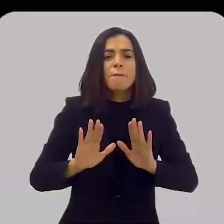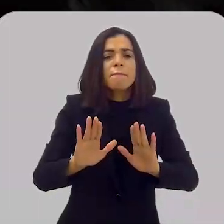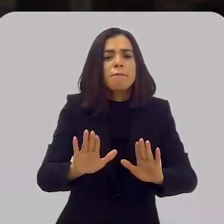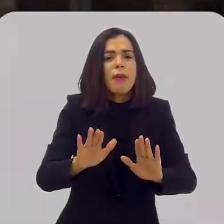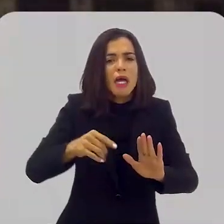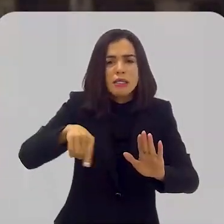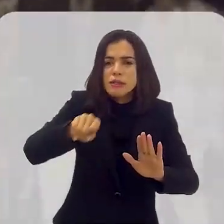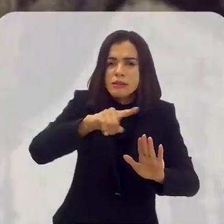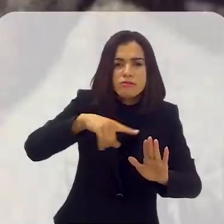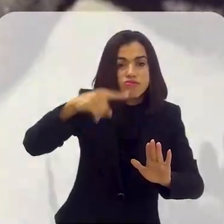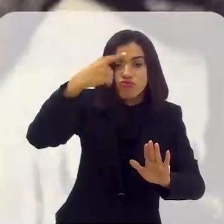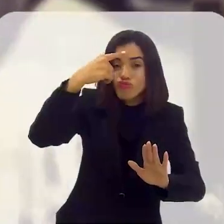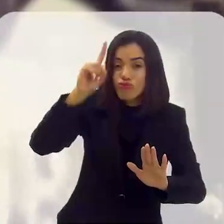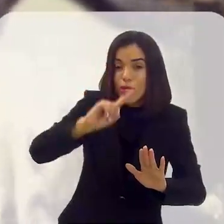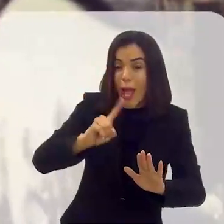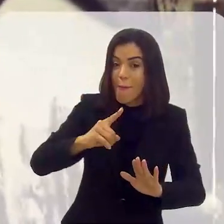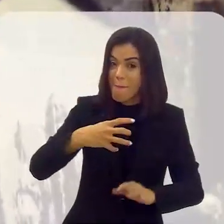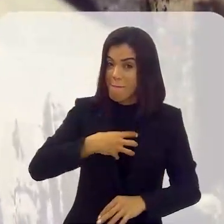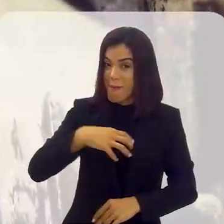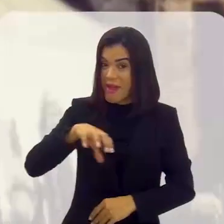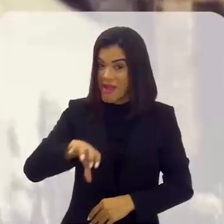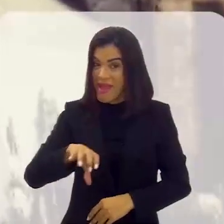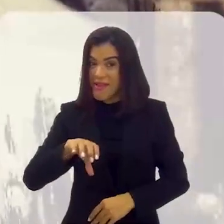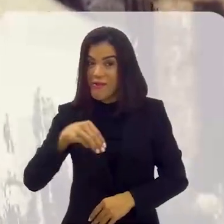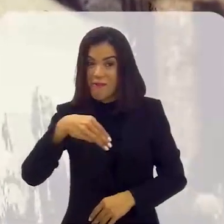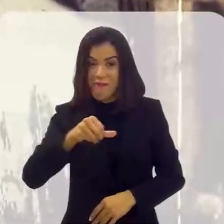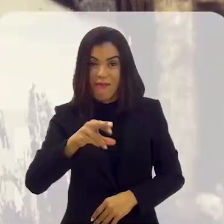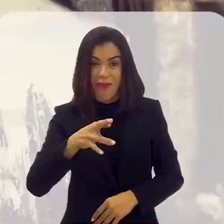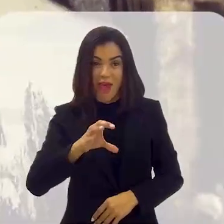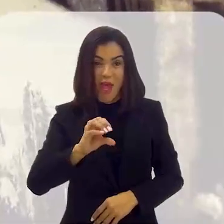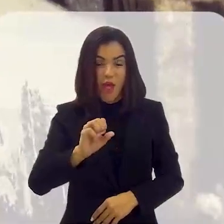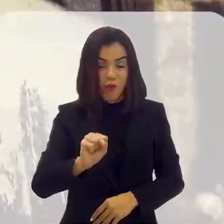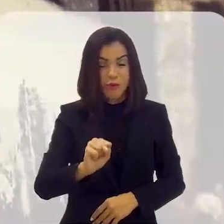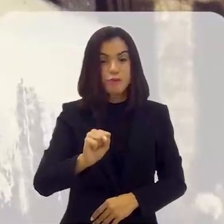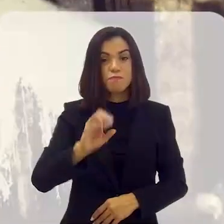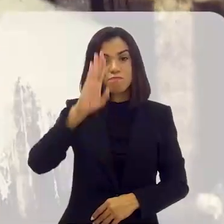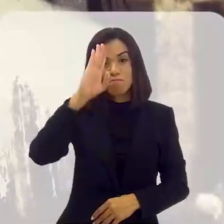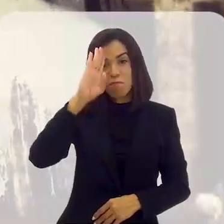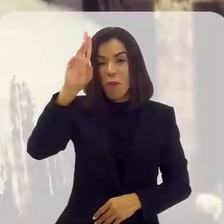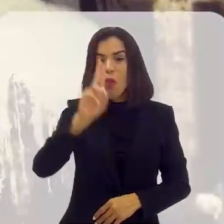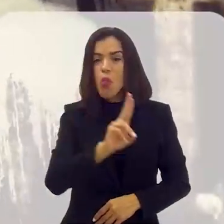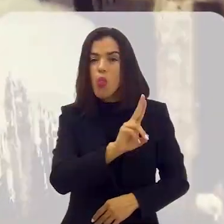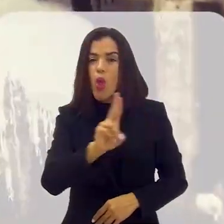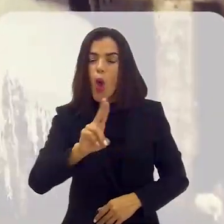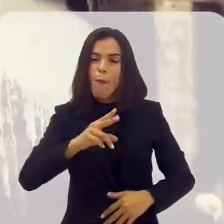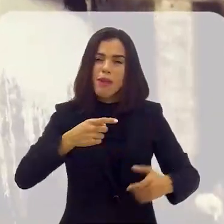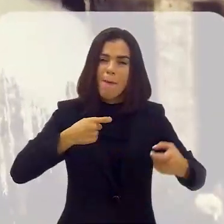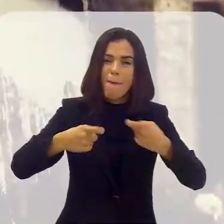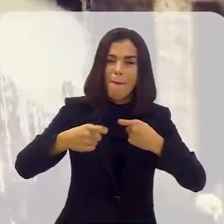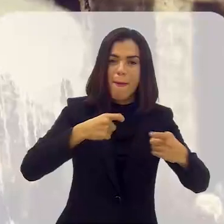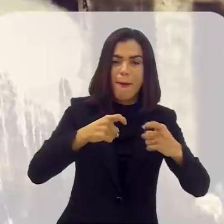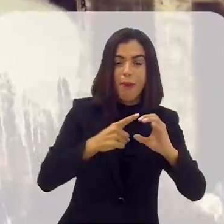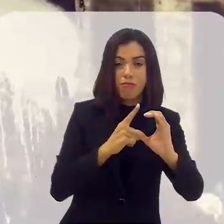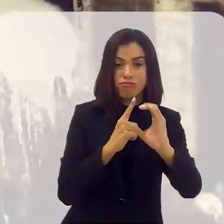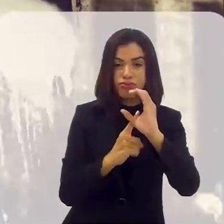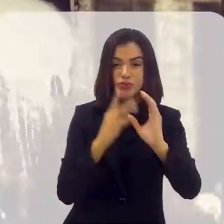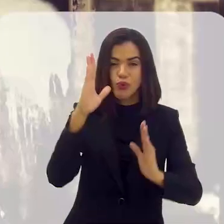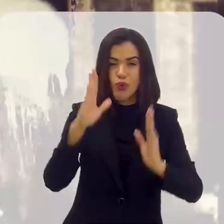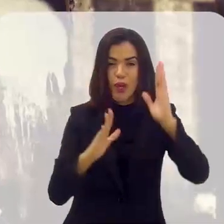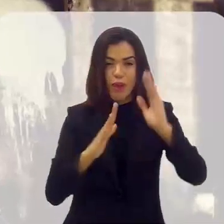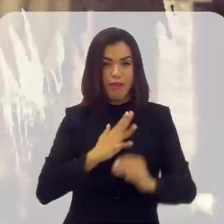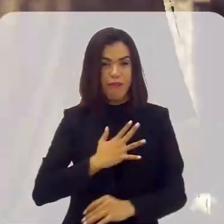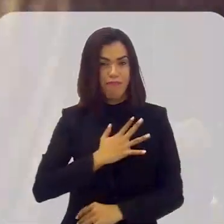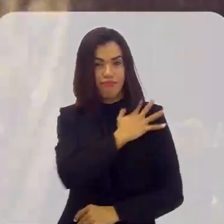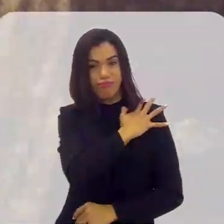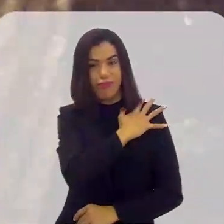Mas o que pouca gente sabe é que o baiano Carlos Marighella, principal nome da guerrilha comunista no Brasil durante o